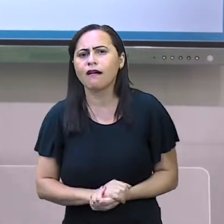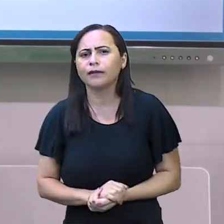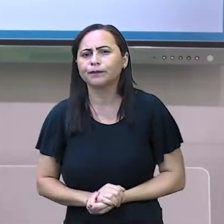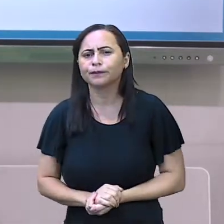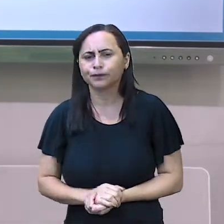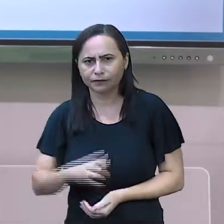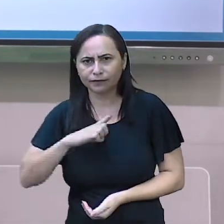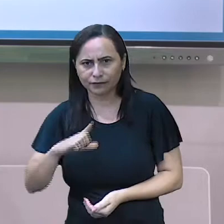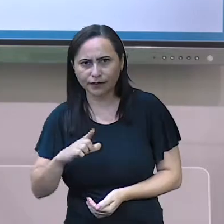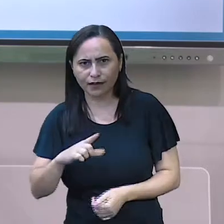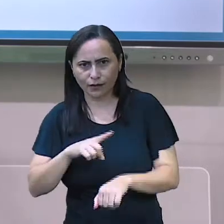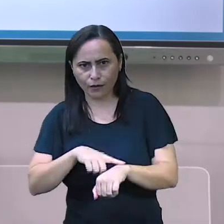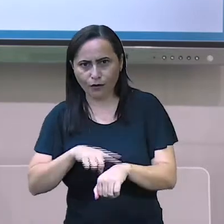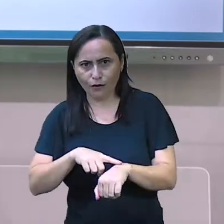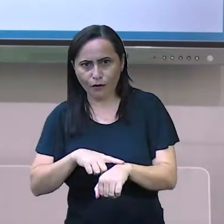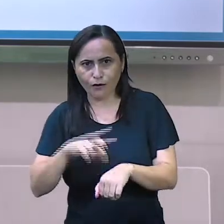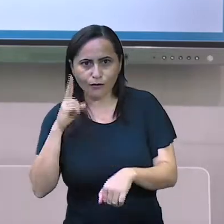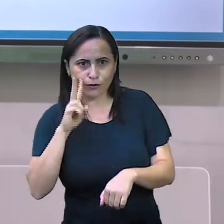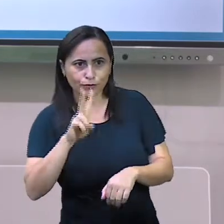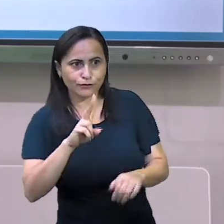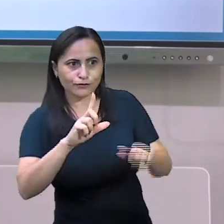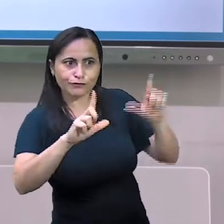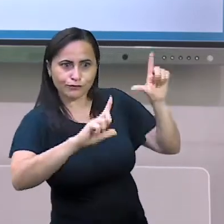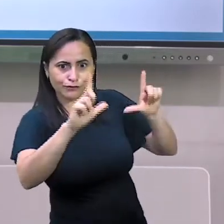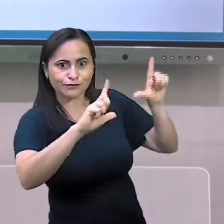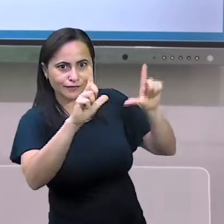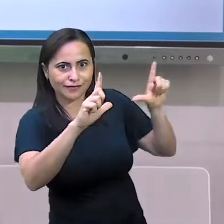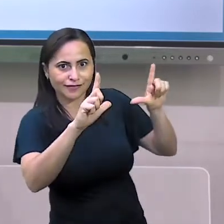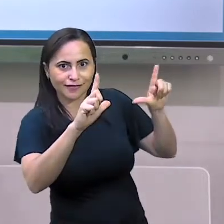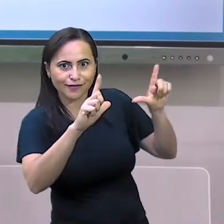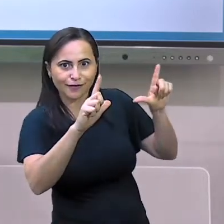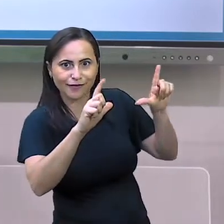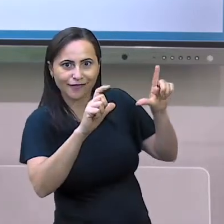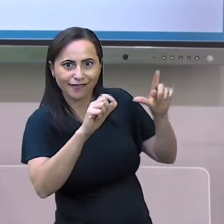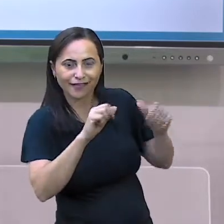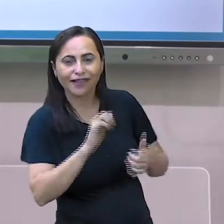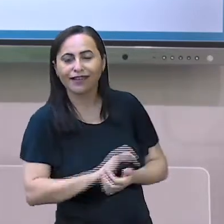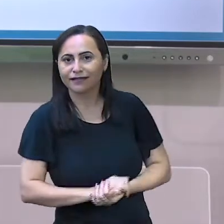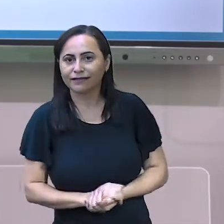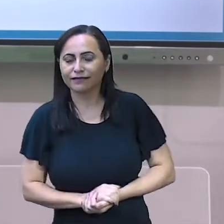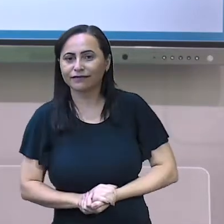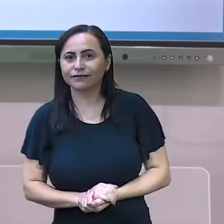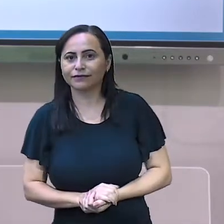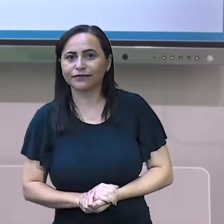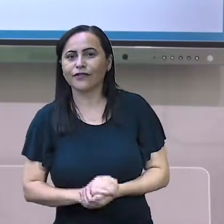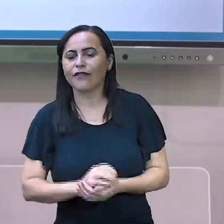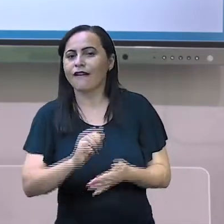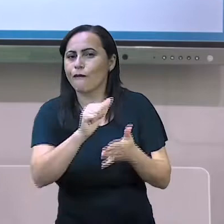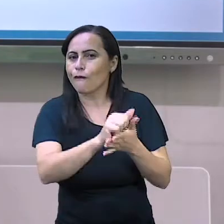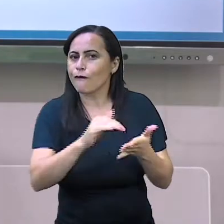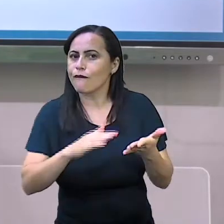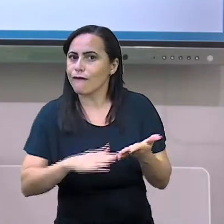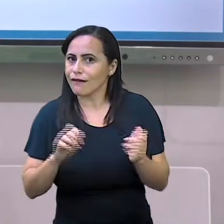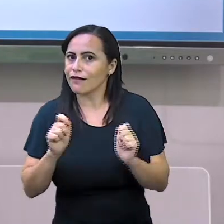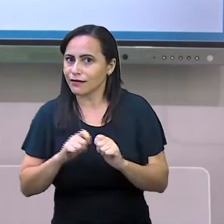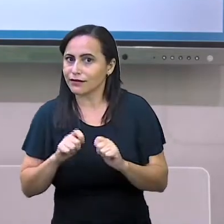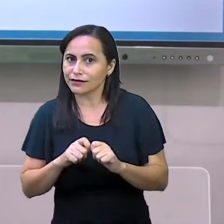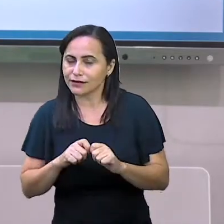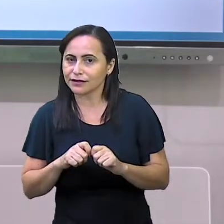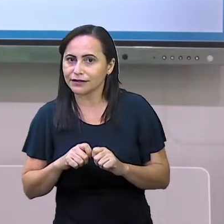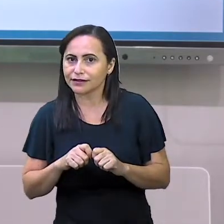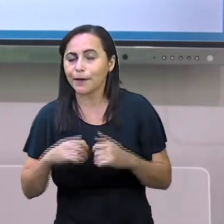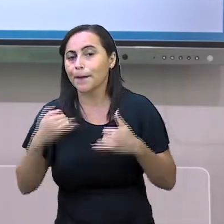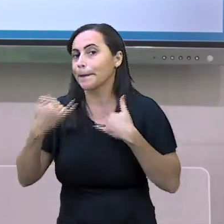você tem o horário de assistir à TV Educação... Isso mesmo! De fazer as nossas atividades, de